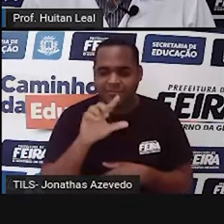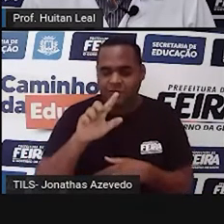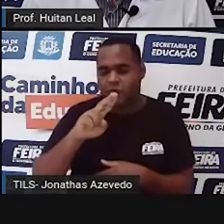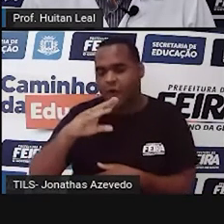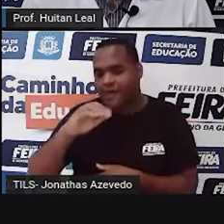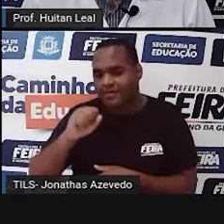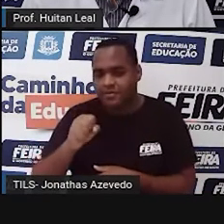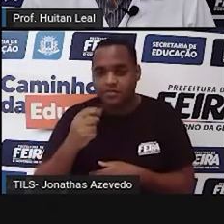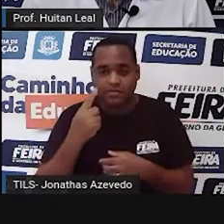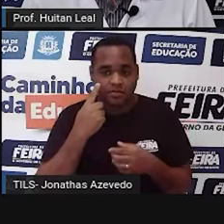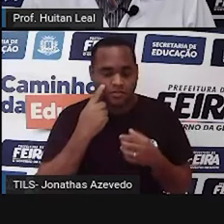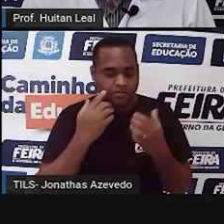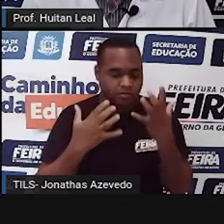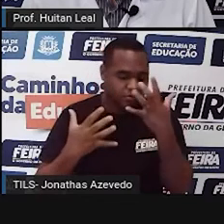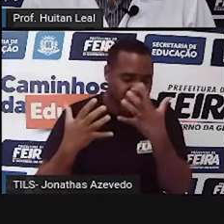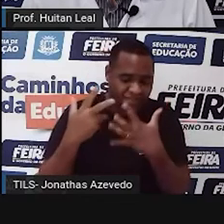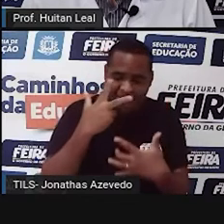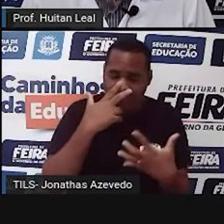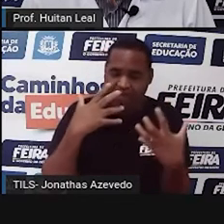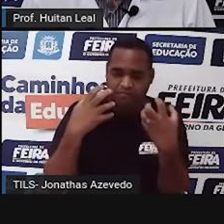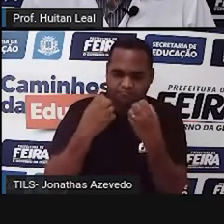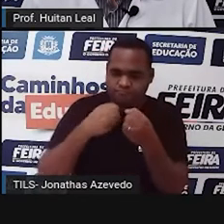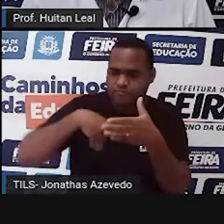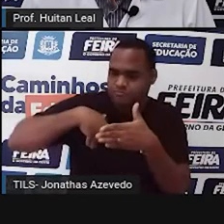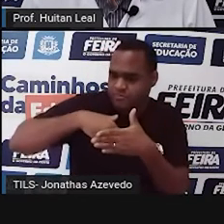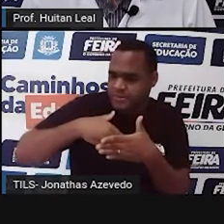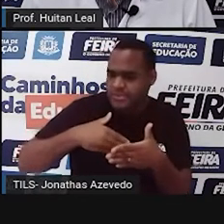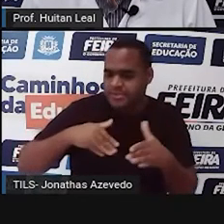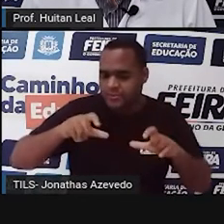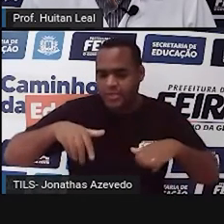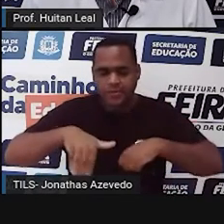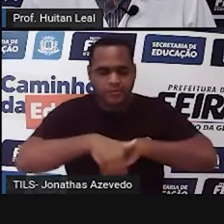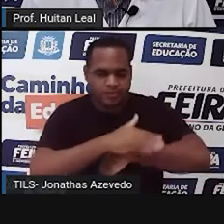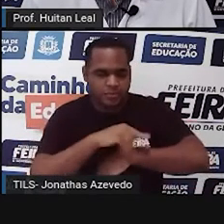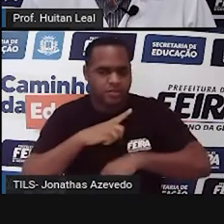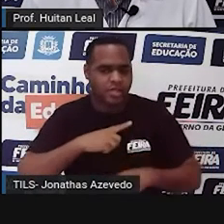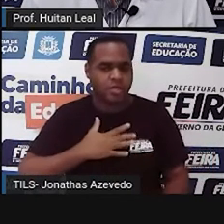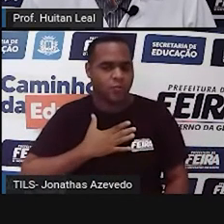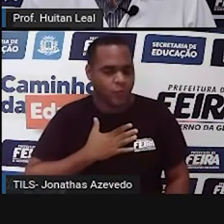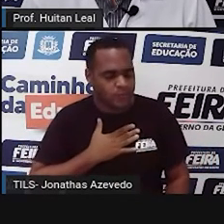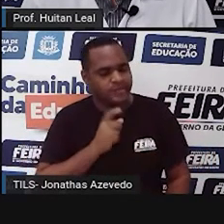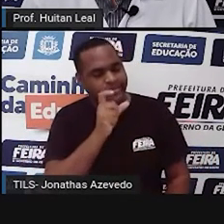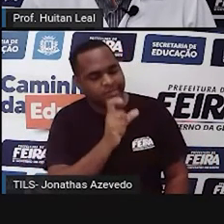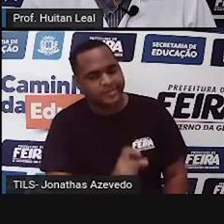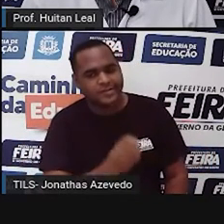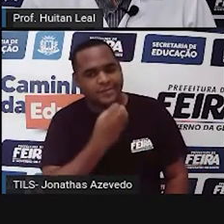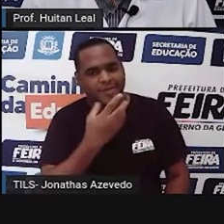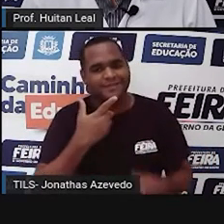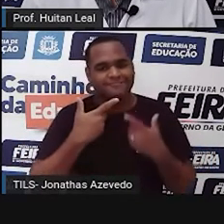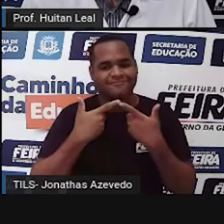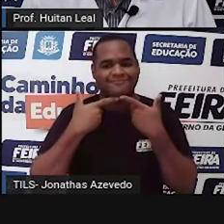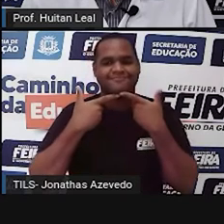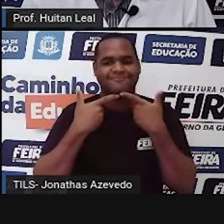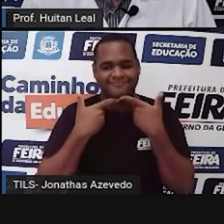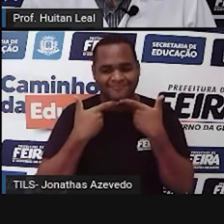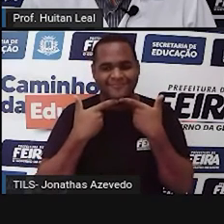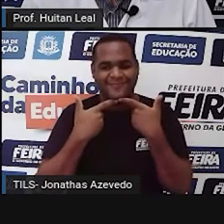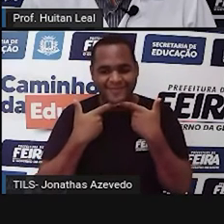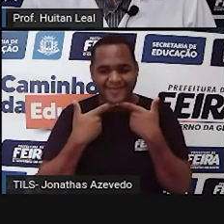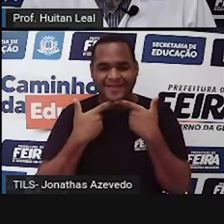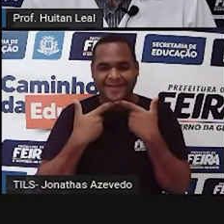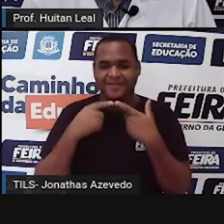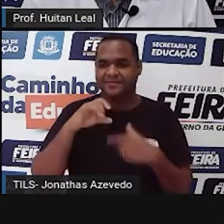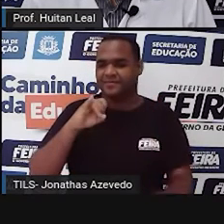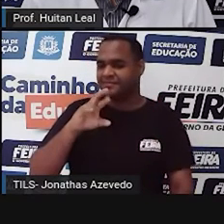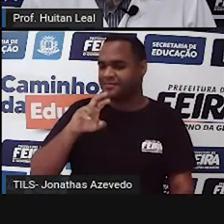rosto de esconderijo, bom de bola, bom de rua. E tanto gostar do menino que ele sorriu, Israel o seguiu